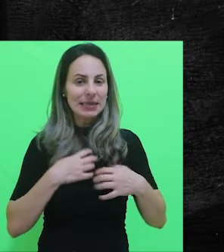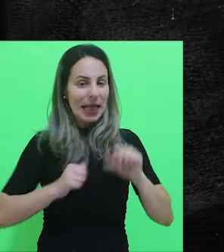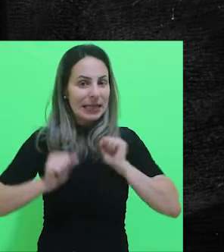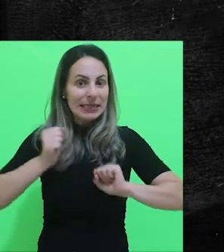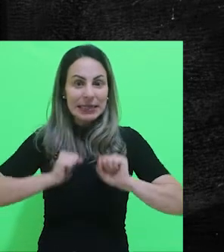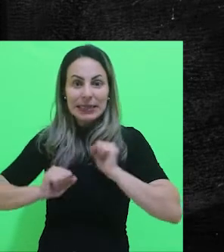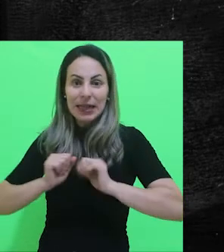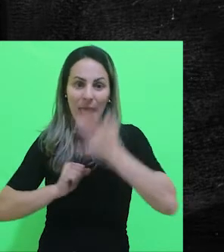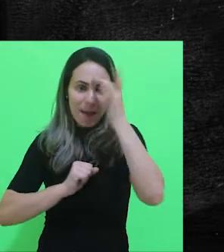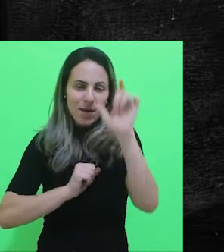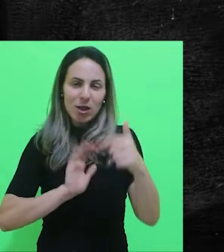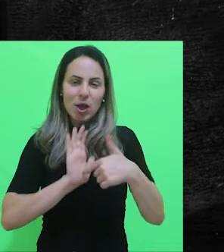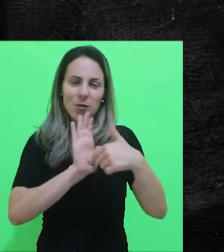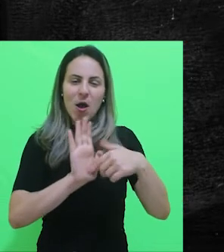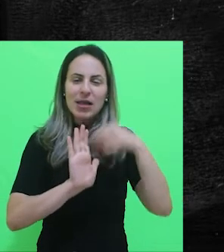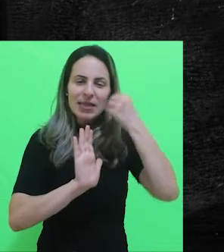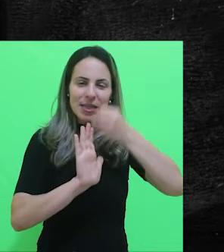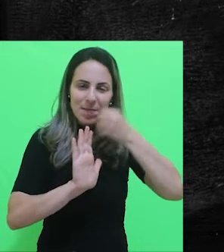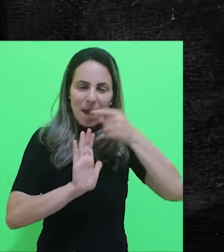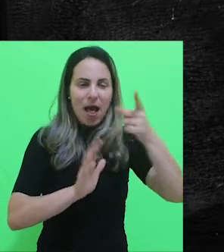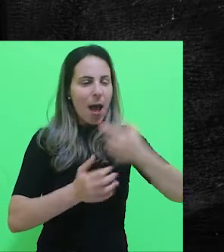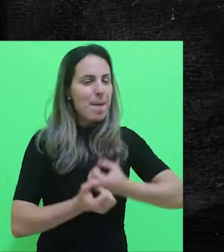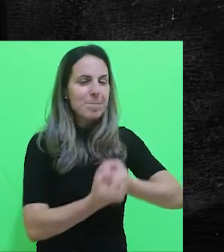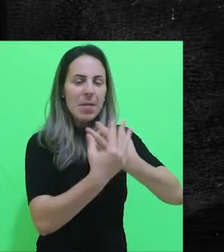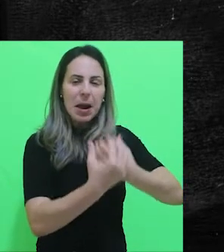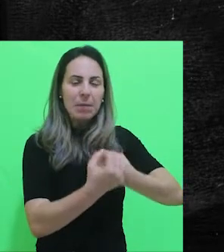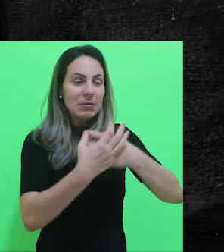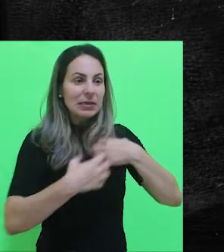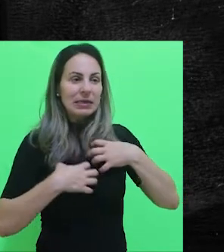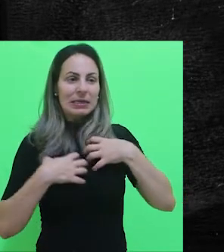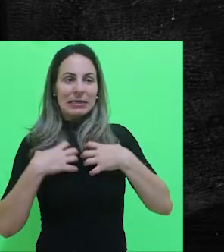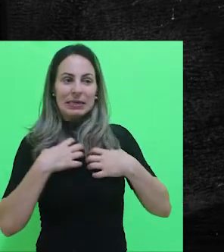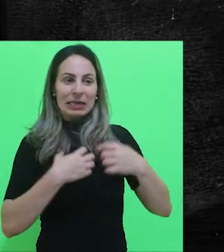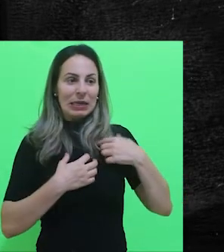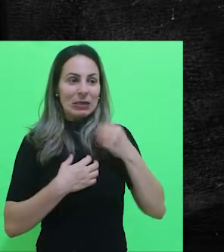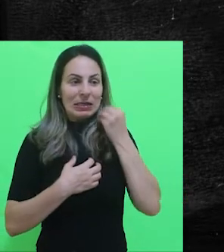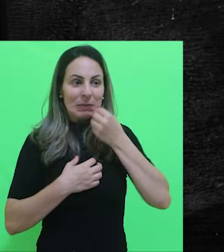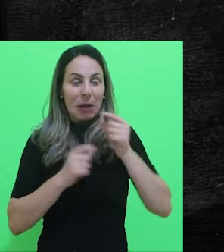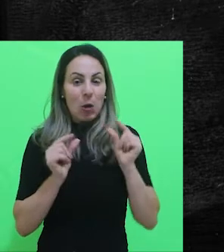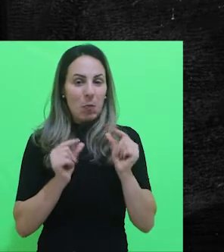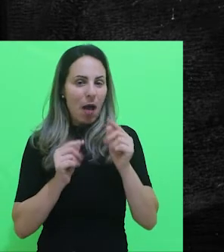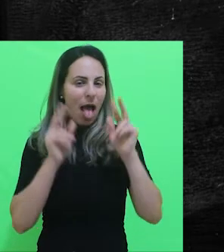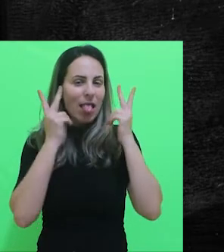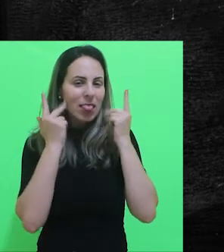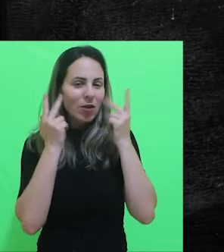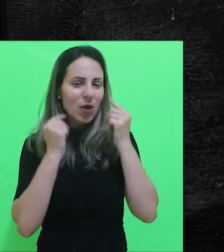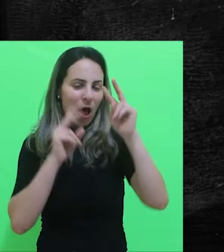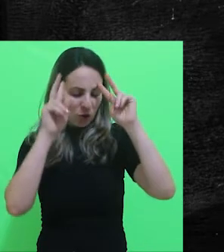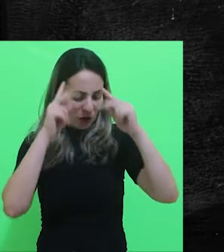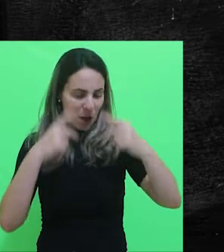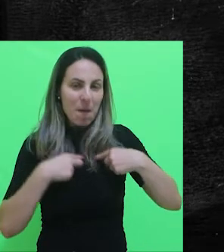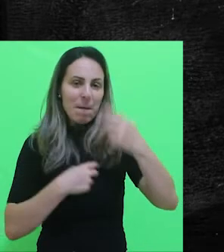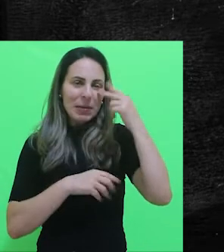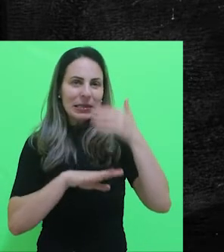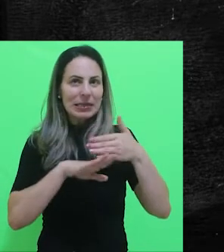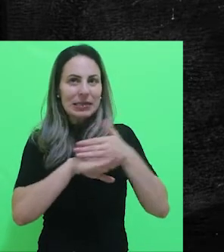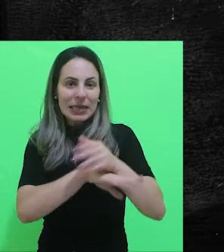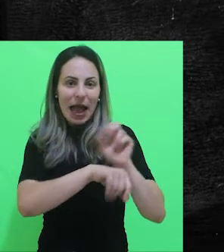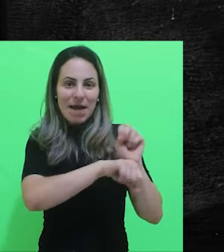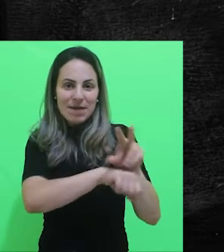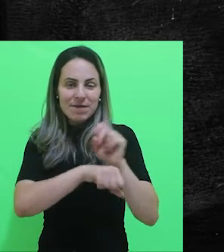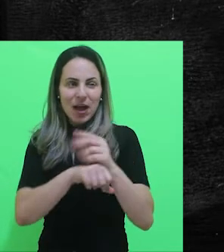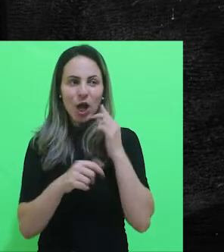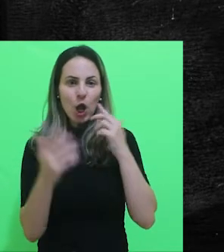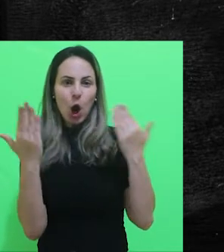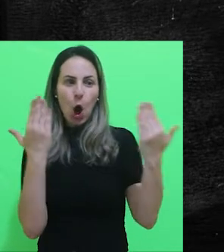passo que eles demonstrem as experiências deles, as vivências deles. E é natural do ser humano imaginar-se, entrar num processo de